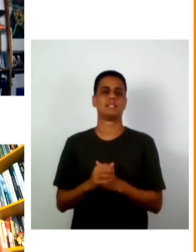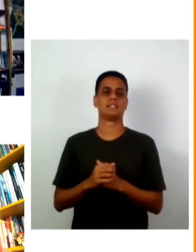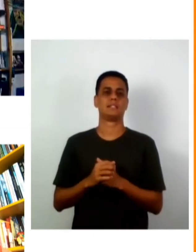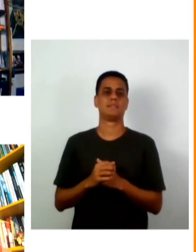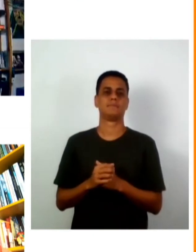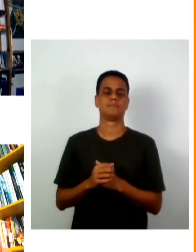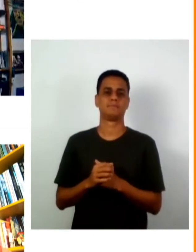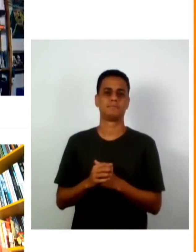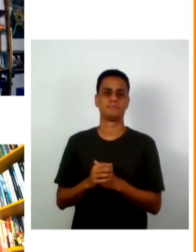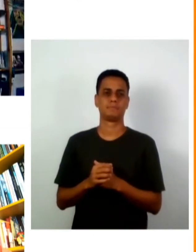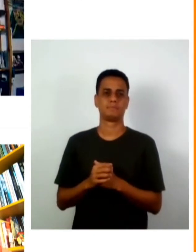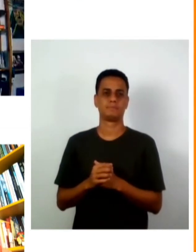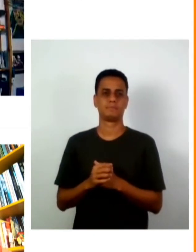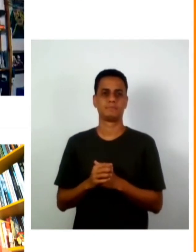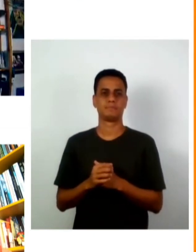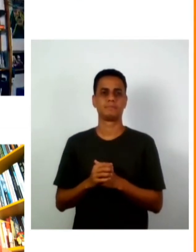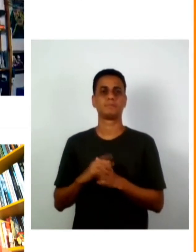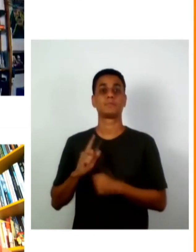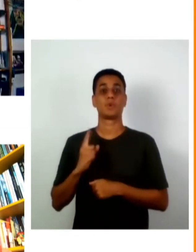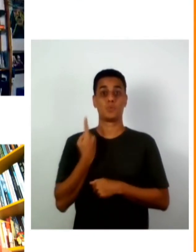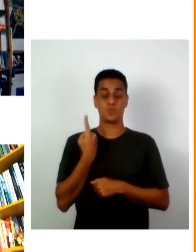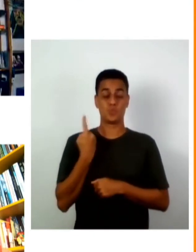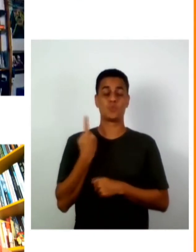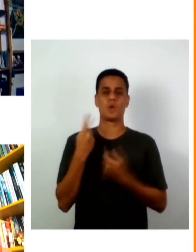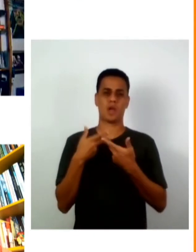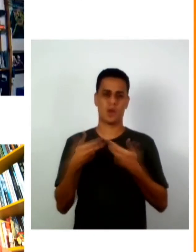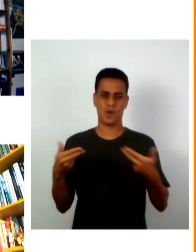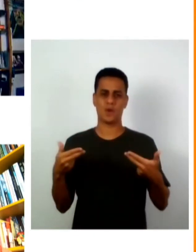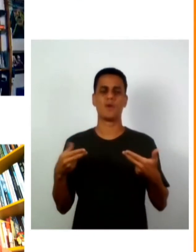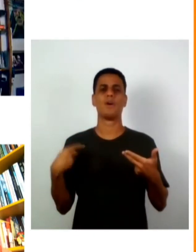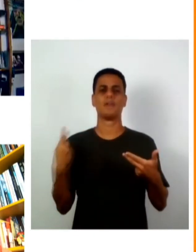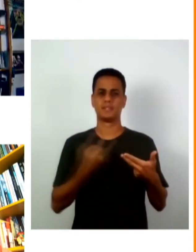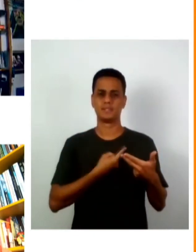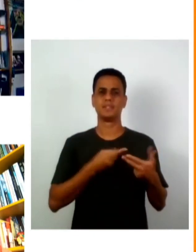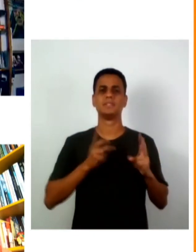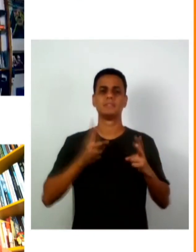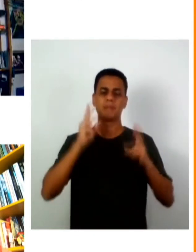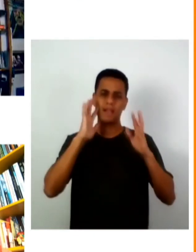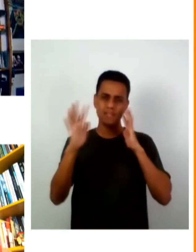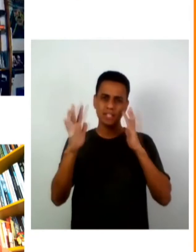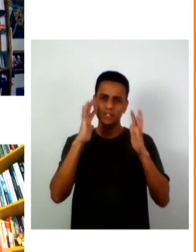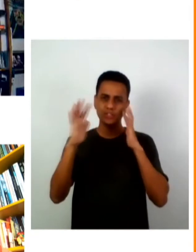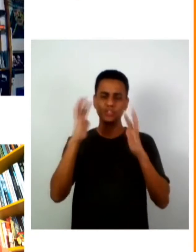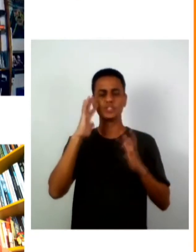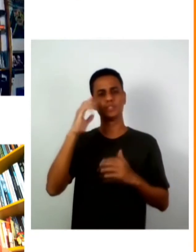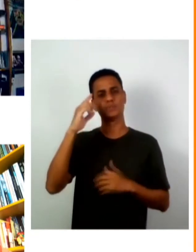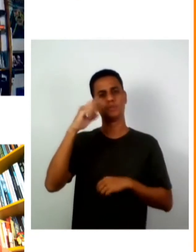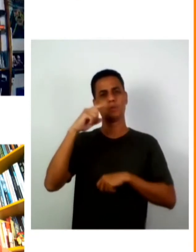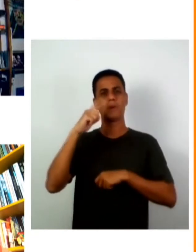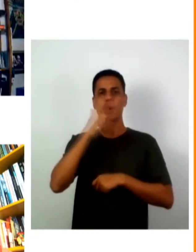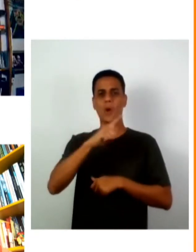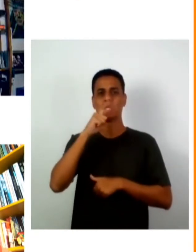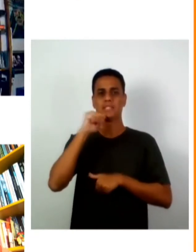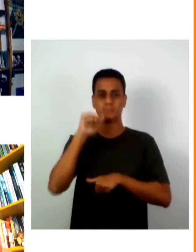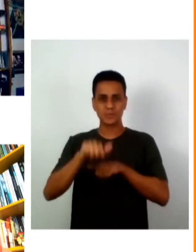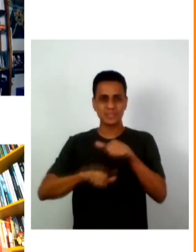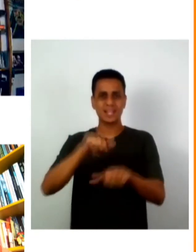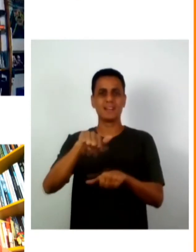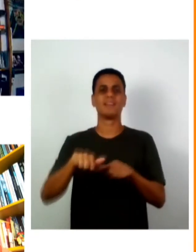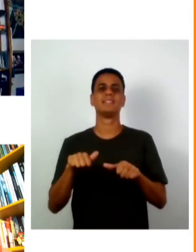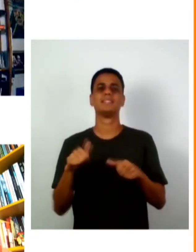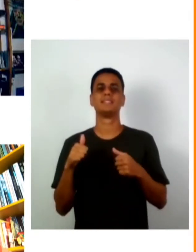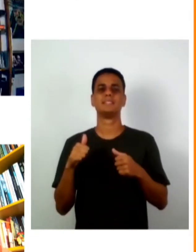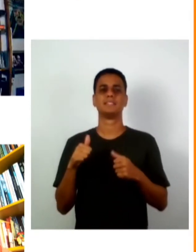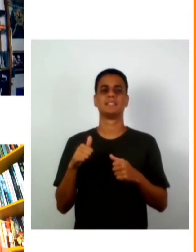uma das coisas que a gente vem refletindo para passar por esse processo de transformação é que antes a gente